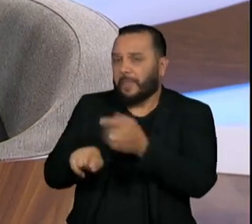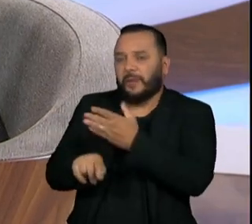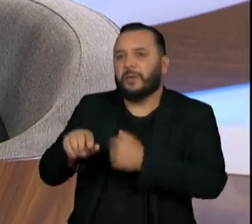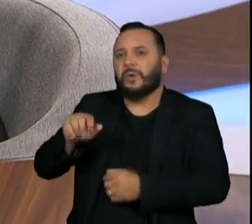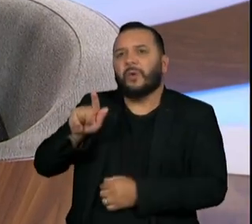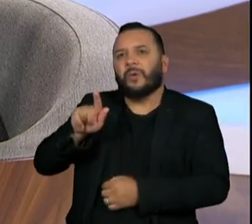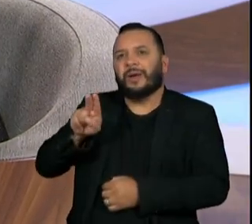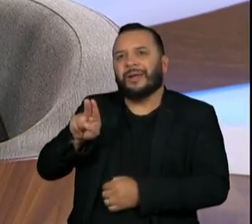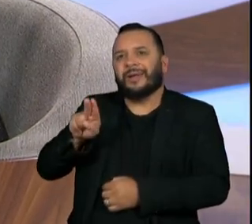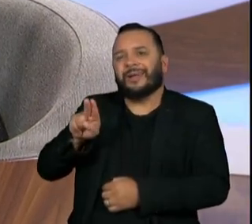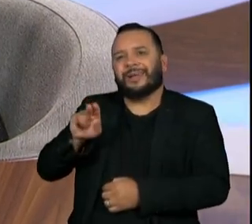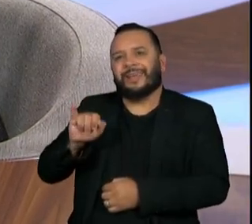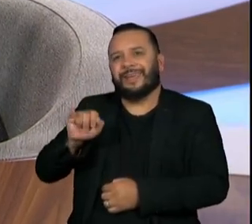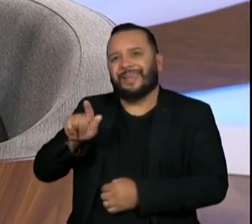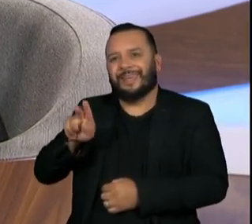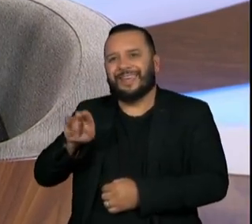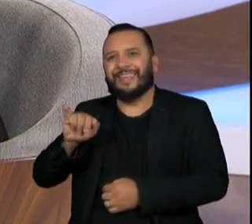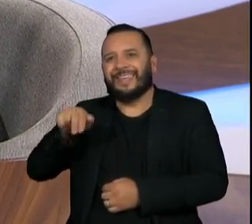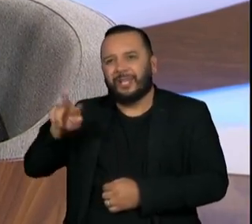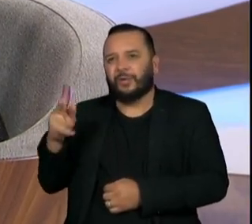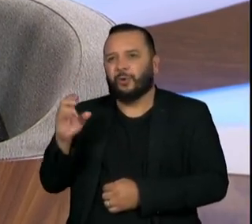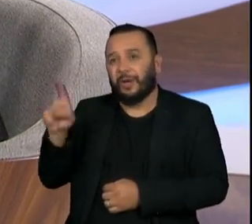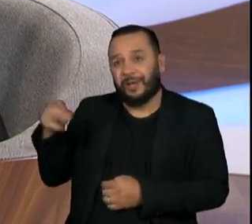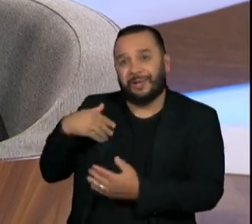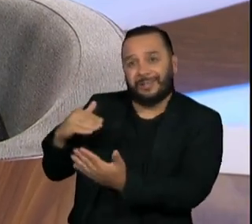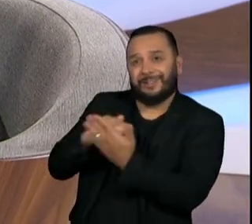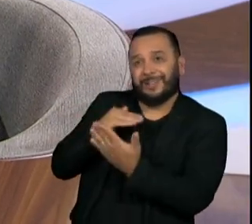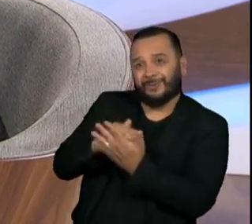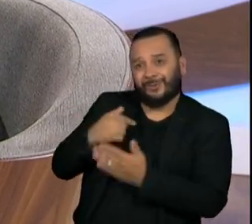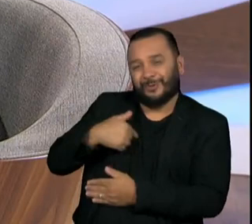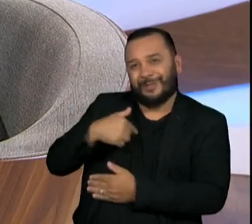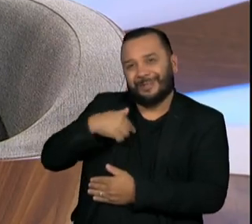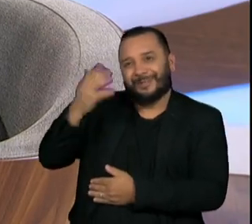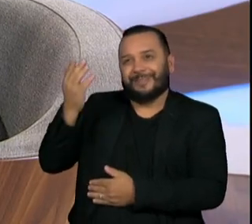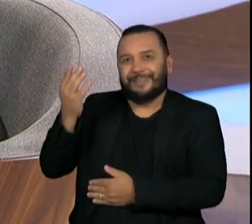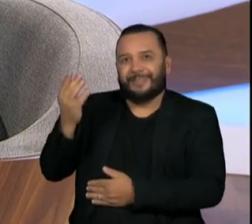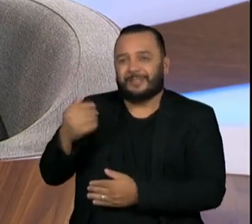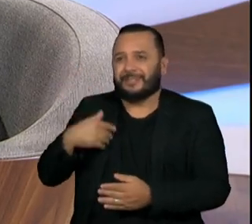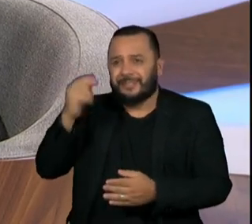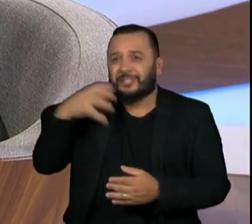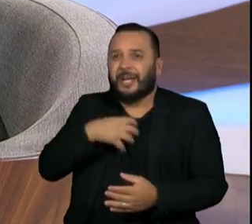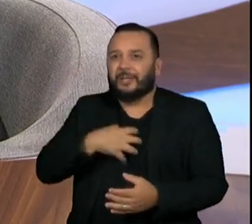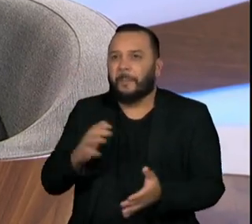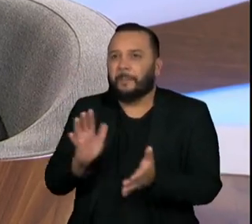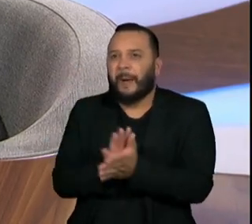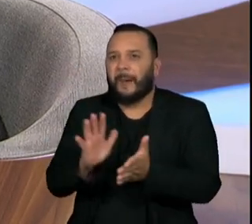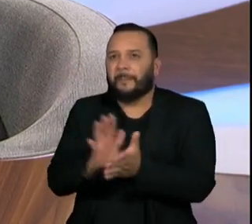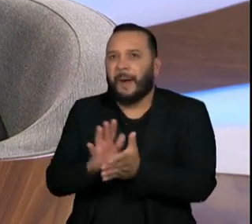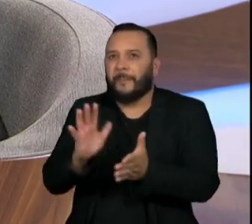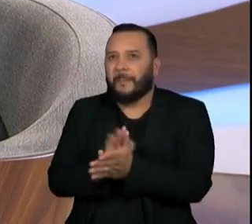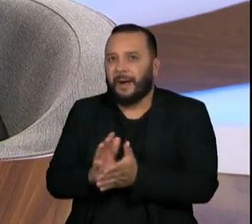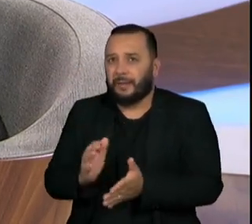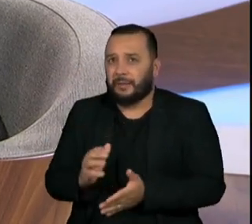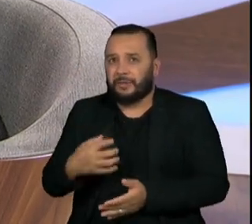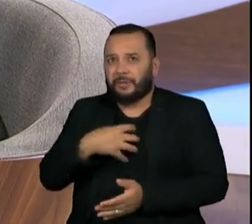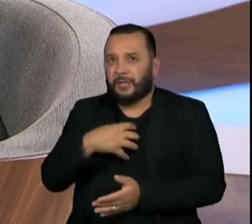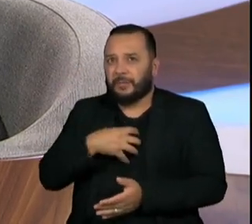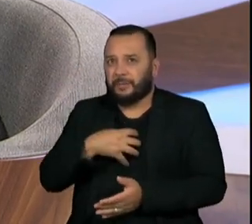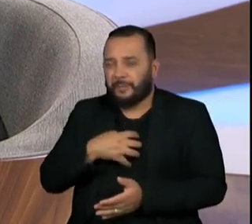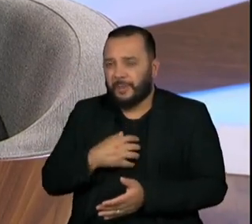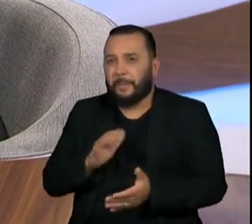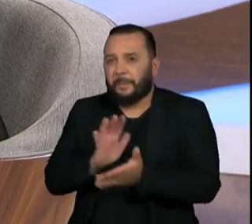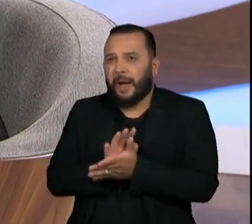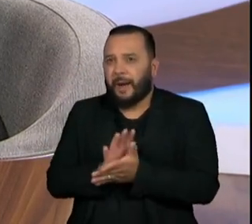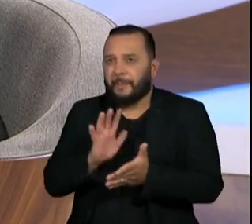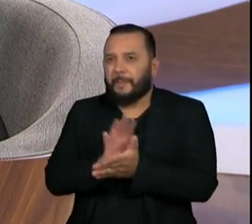cantar todos os sambas brasileiros, eu não conseguia dividir aquele, pá, pá, pá, aquele, pá, pá, pá,